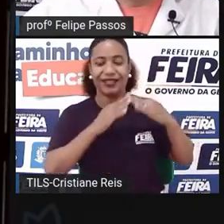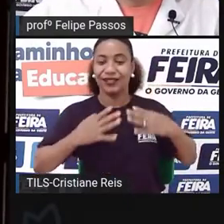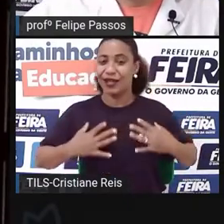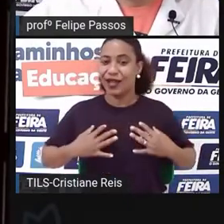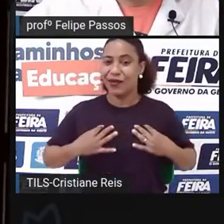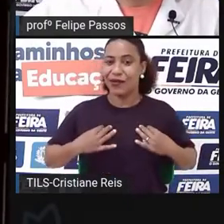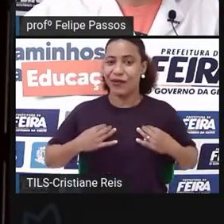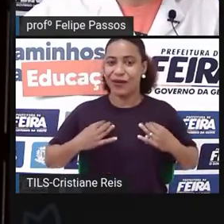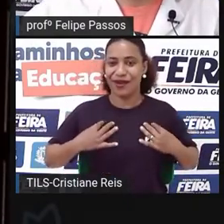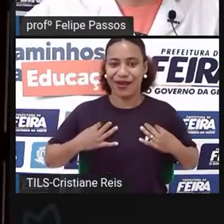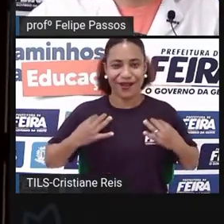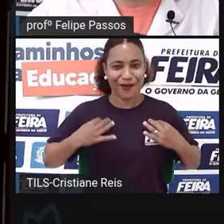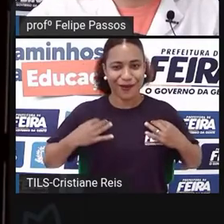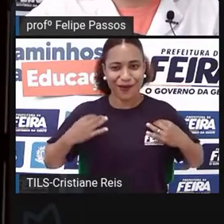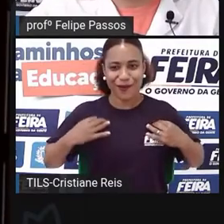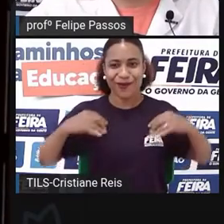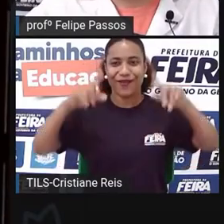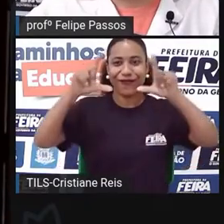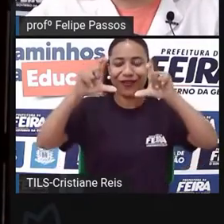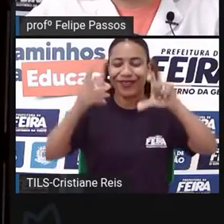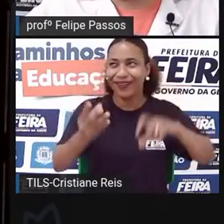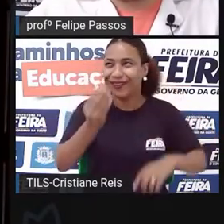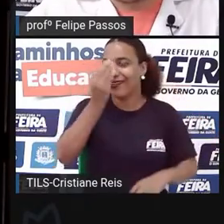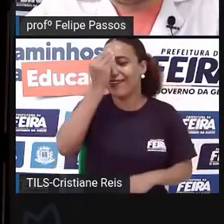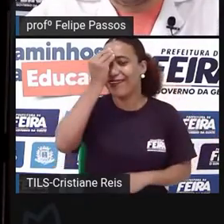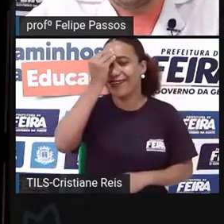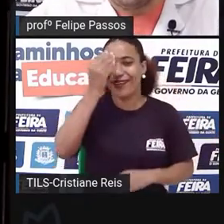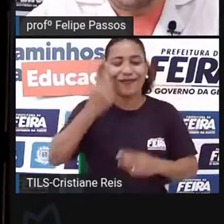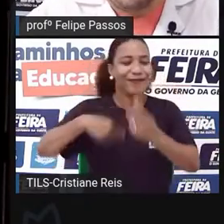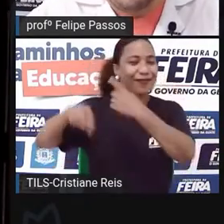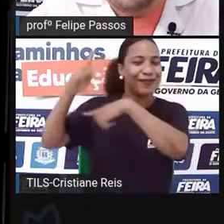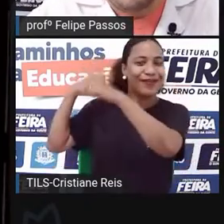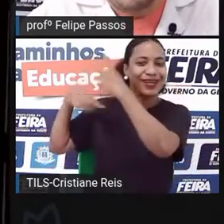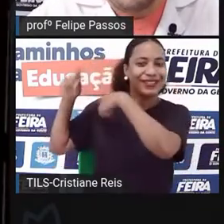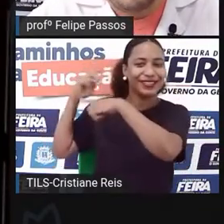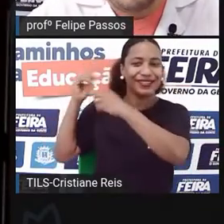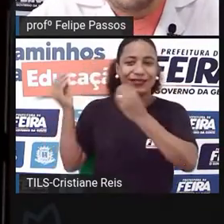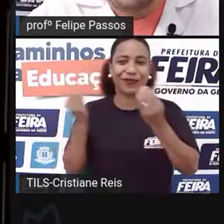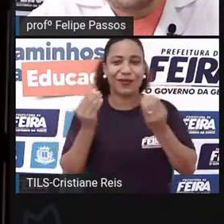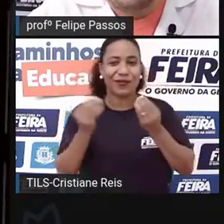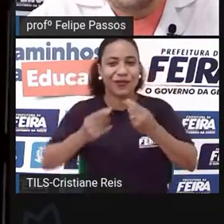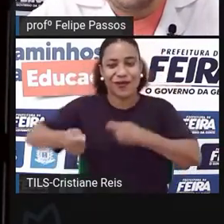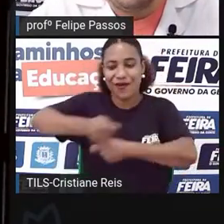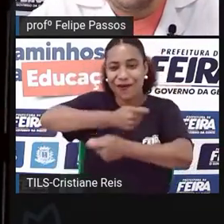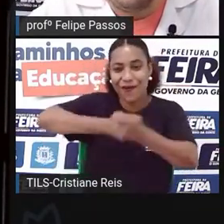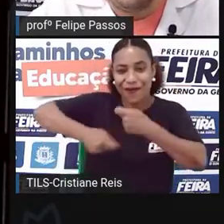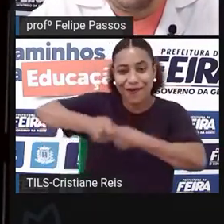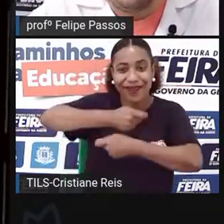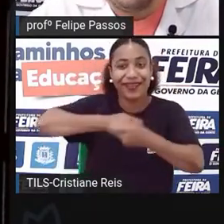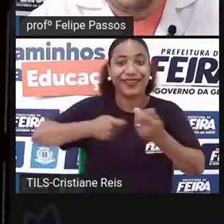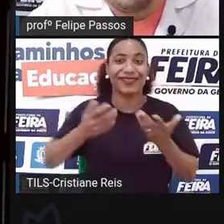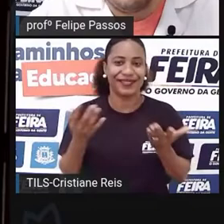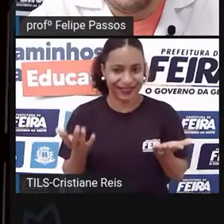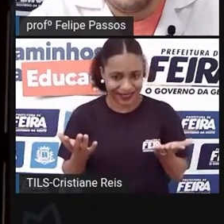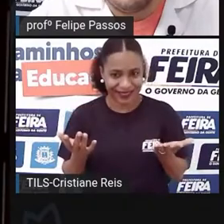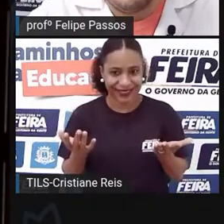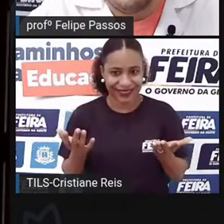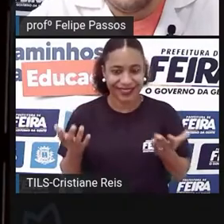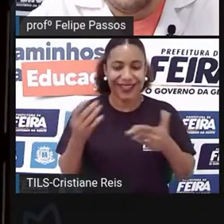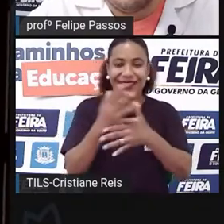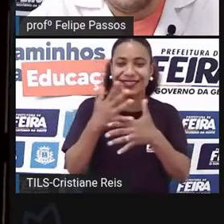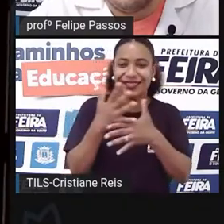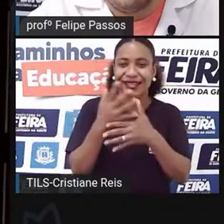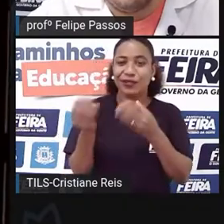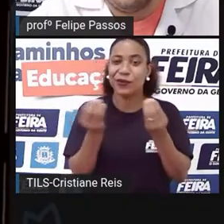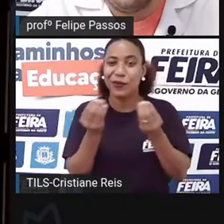a memória mesmo. Você tem noção de como era aquela questão do comércio, como a cidade ia. Em relação à